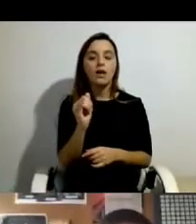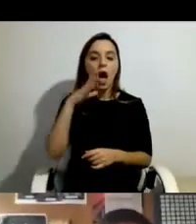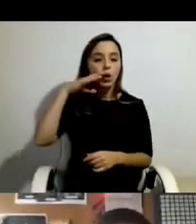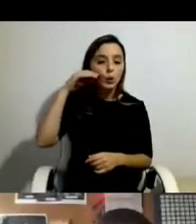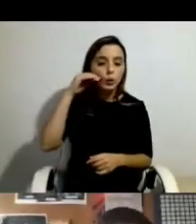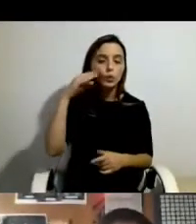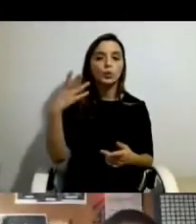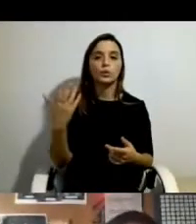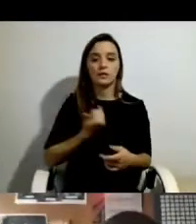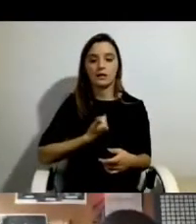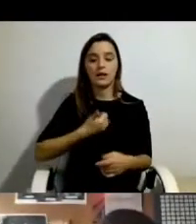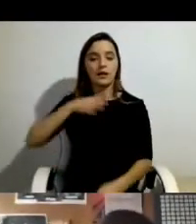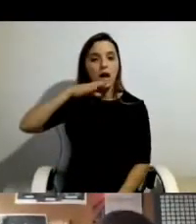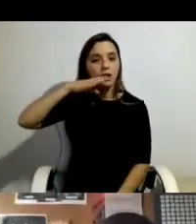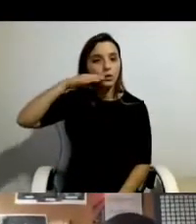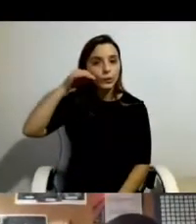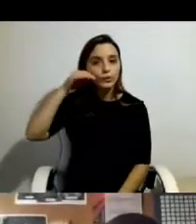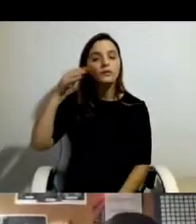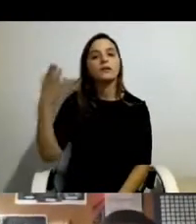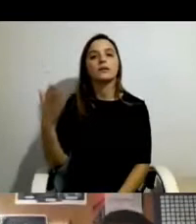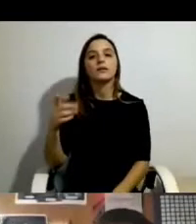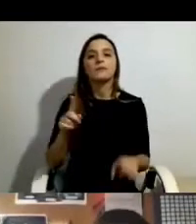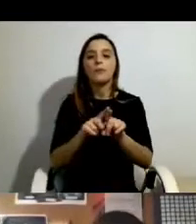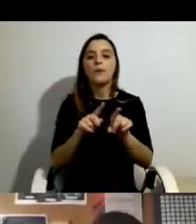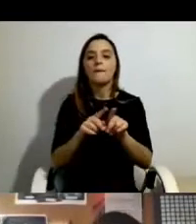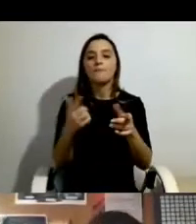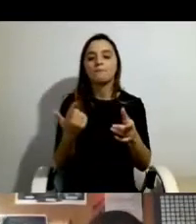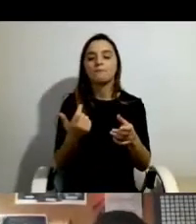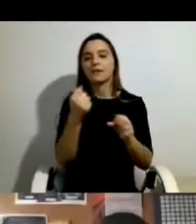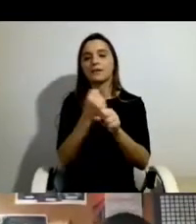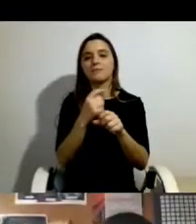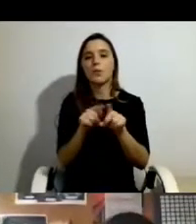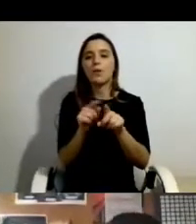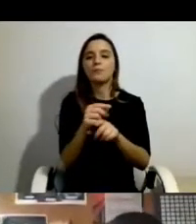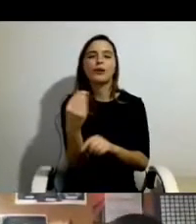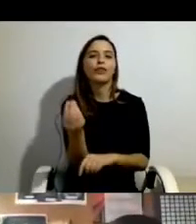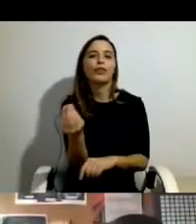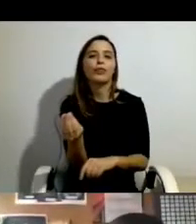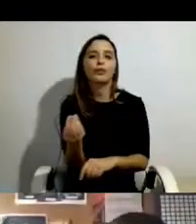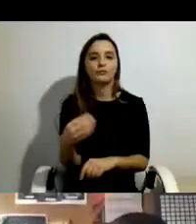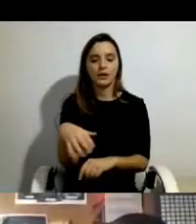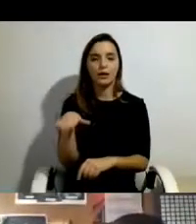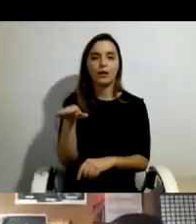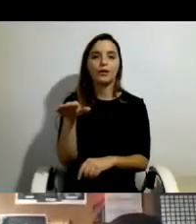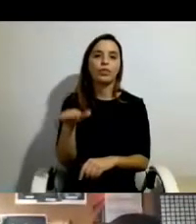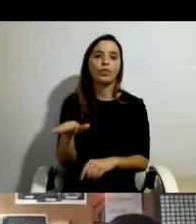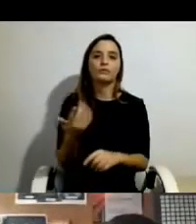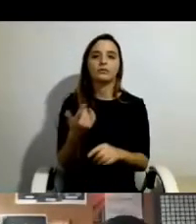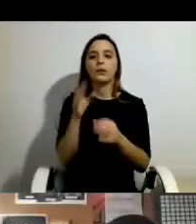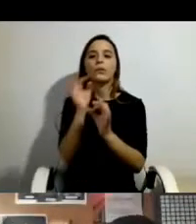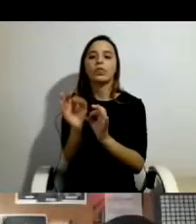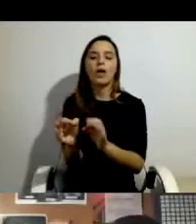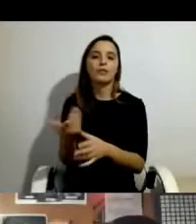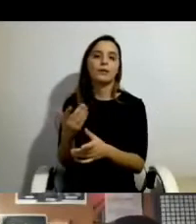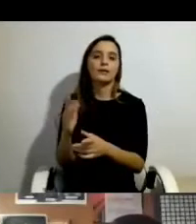identidade adulta e abandonar este papel de infantilização de filho, de alguém que é cuidado e que é dependente. E,